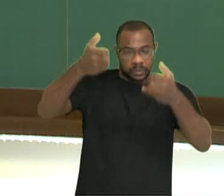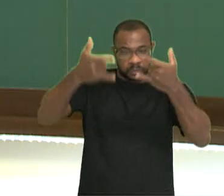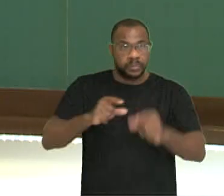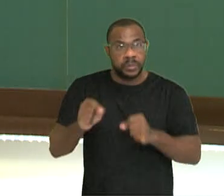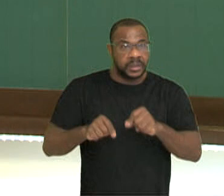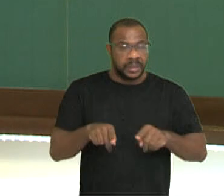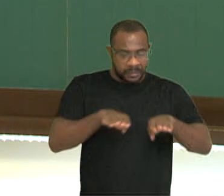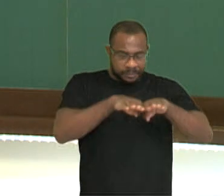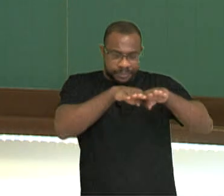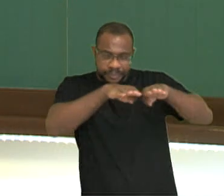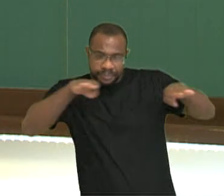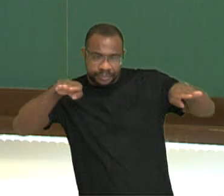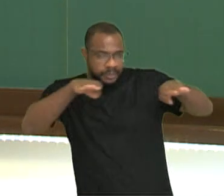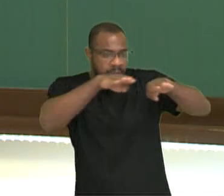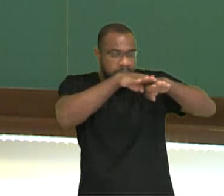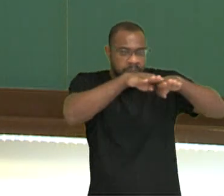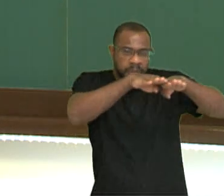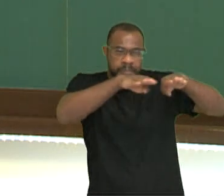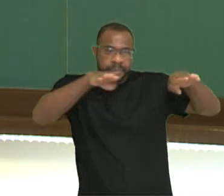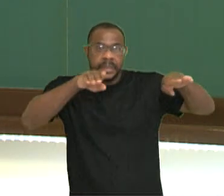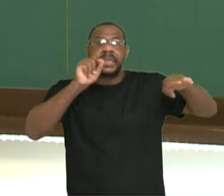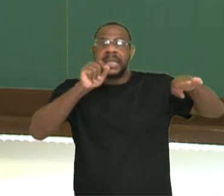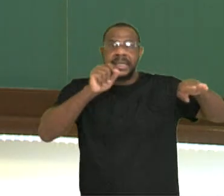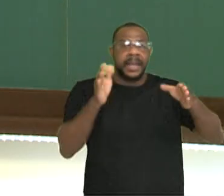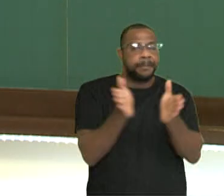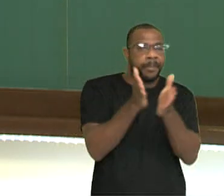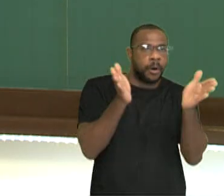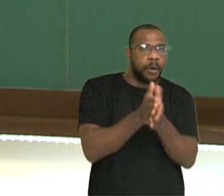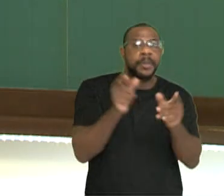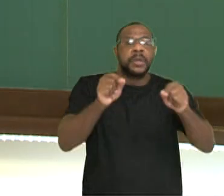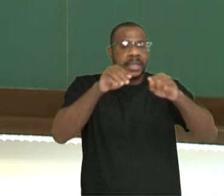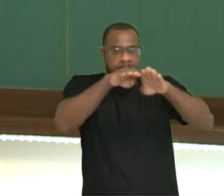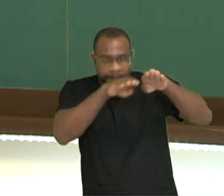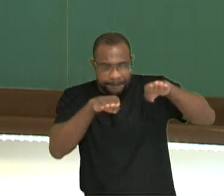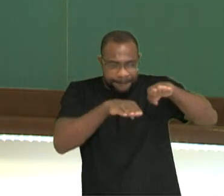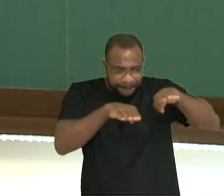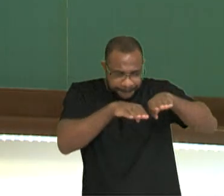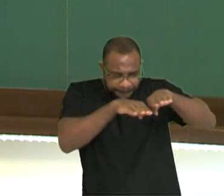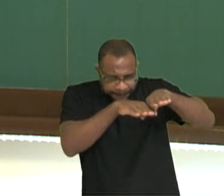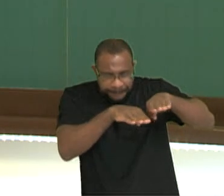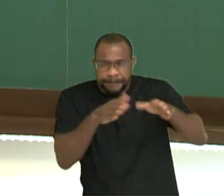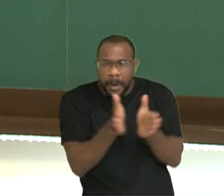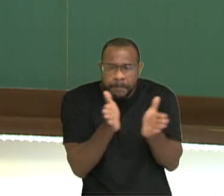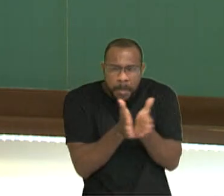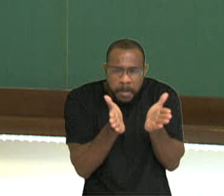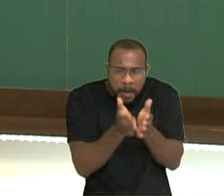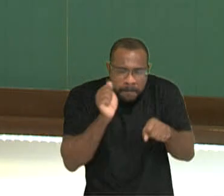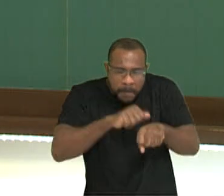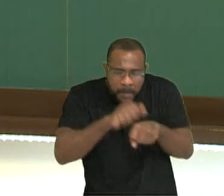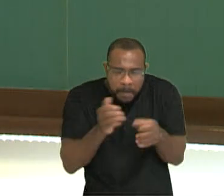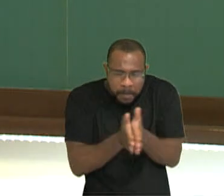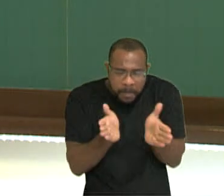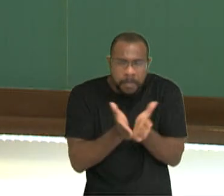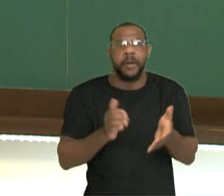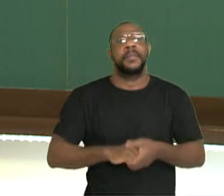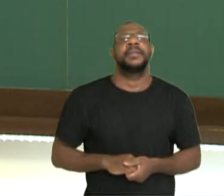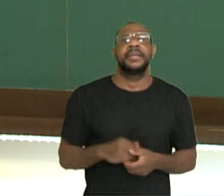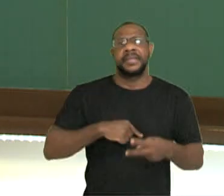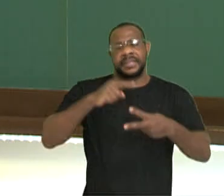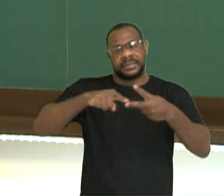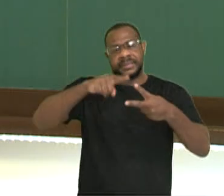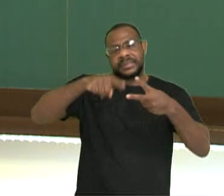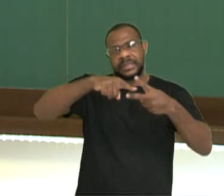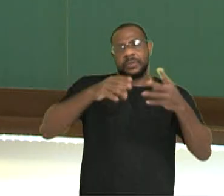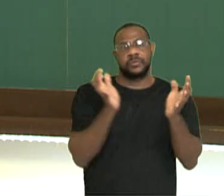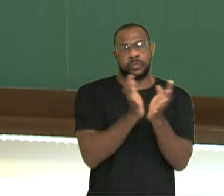uma linha que definiria quem é pobre, quem é extremamente pobre. A partir do que o Banco traz para nós, do que o Banco